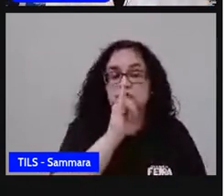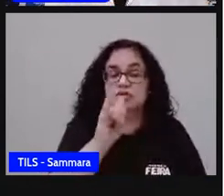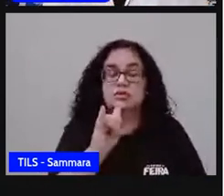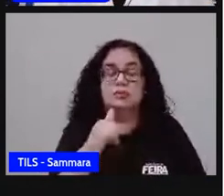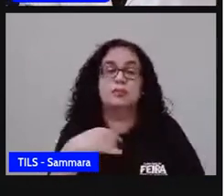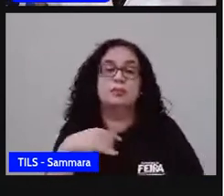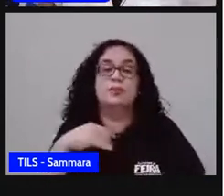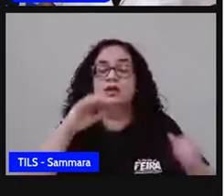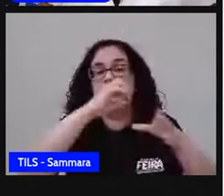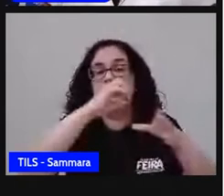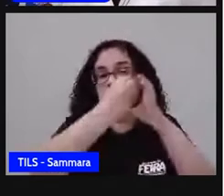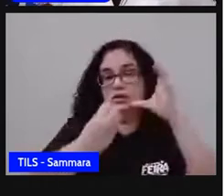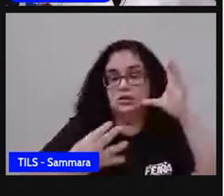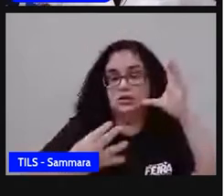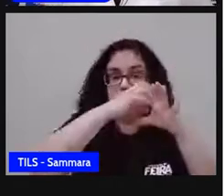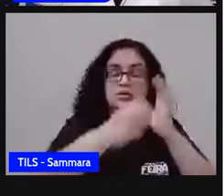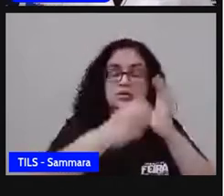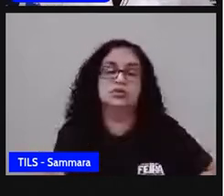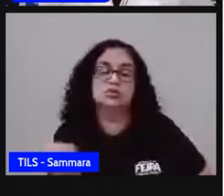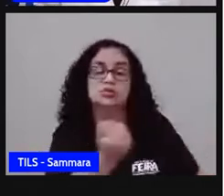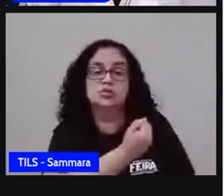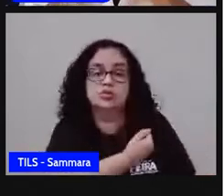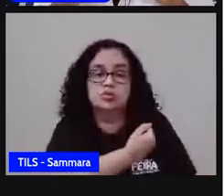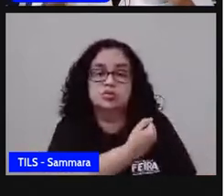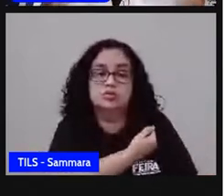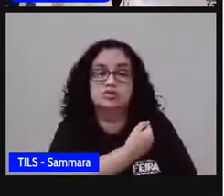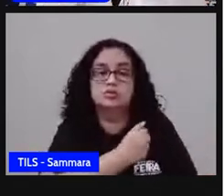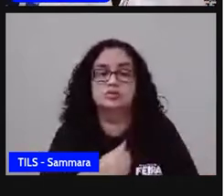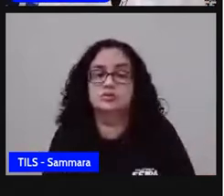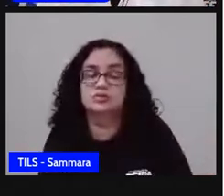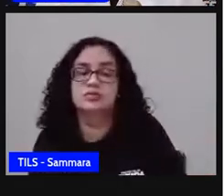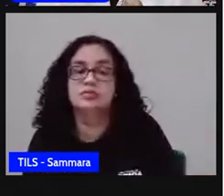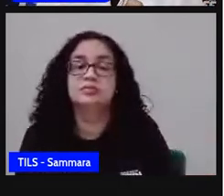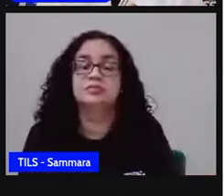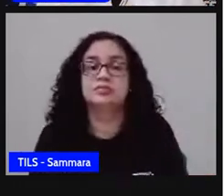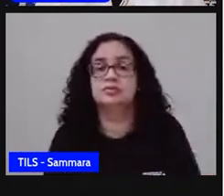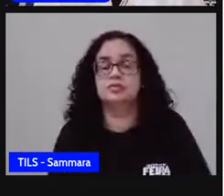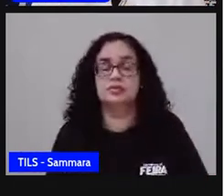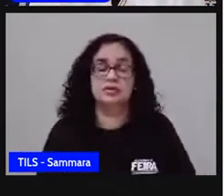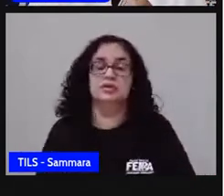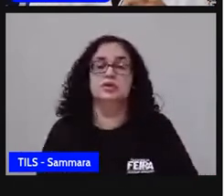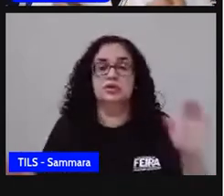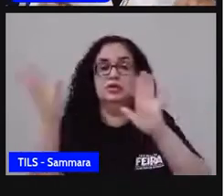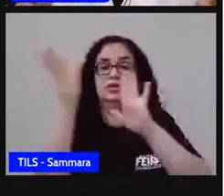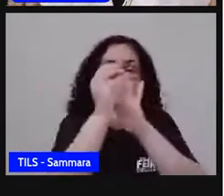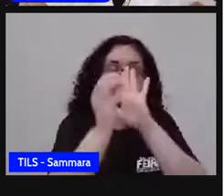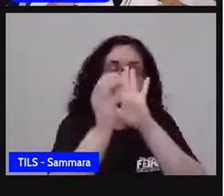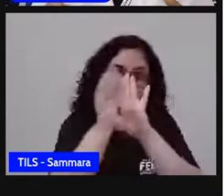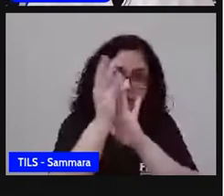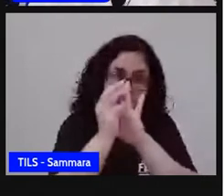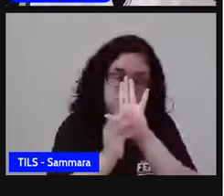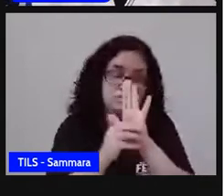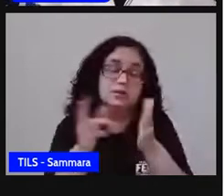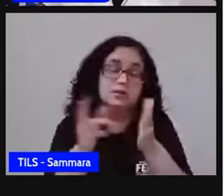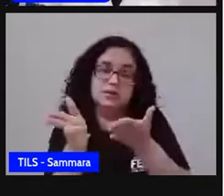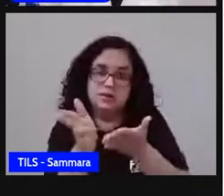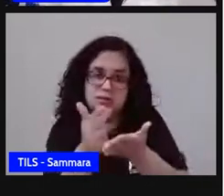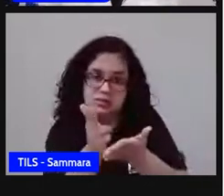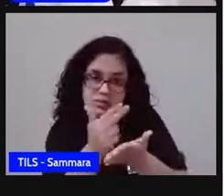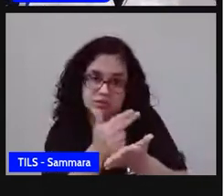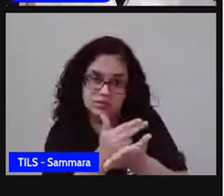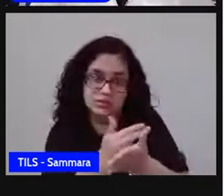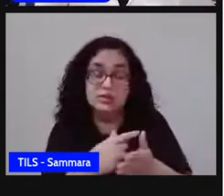características e números. O gráfico é apenas isso. É uma forma resumida, uma forma simbólica, desenhada,